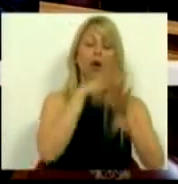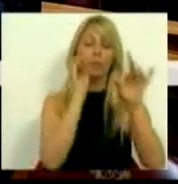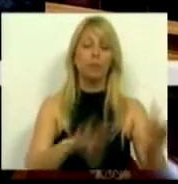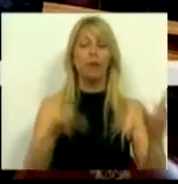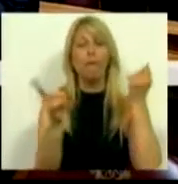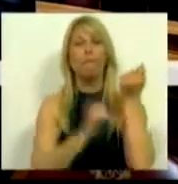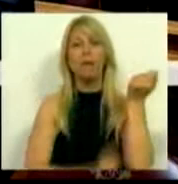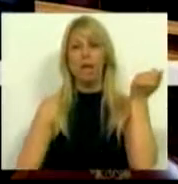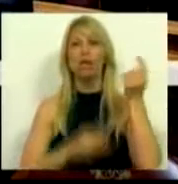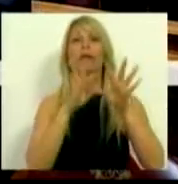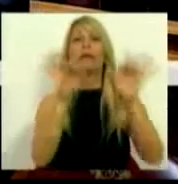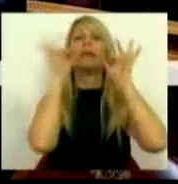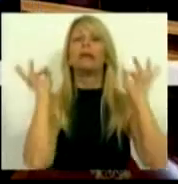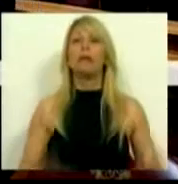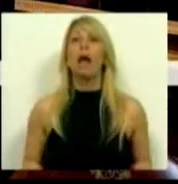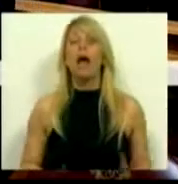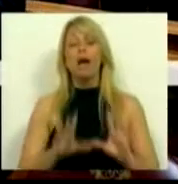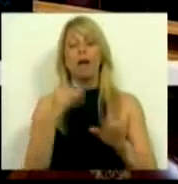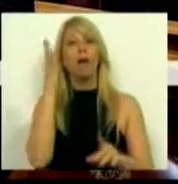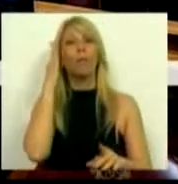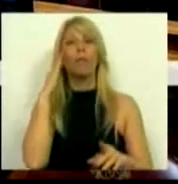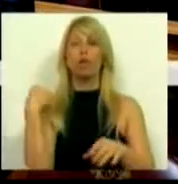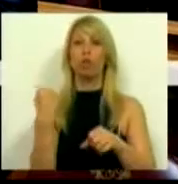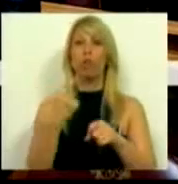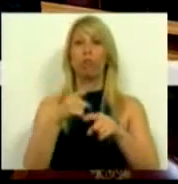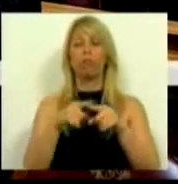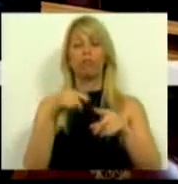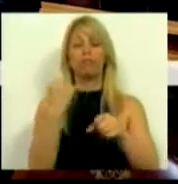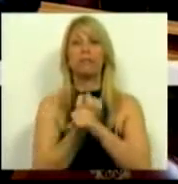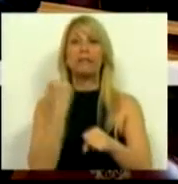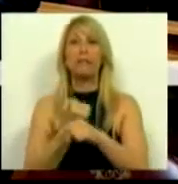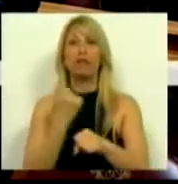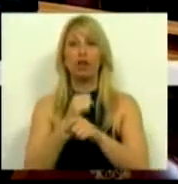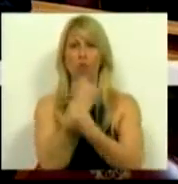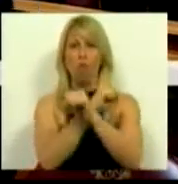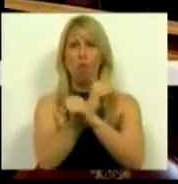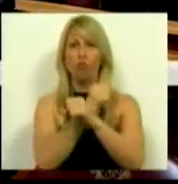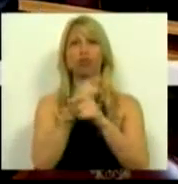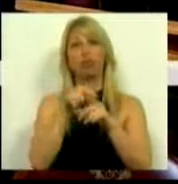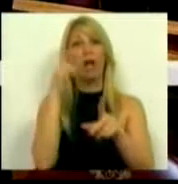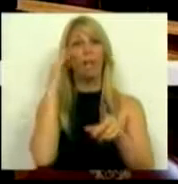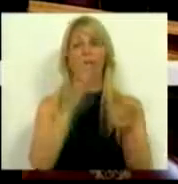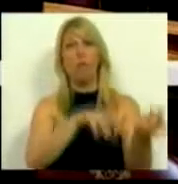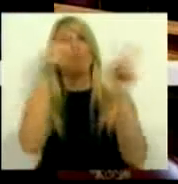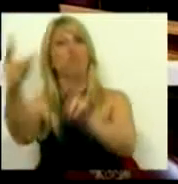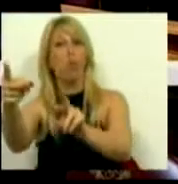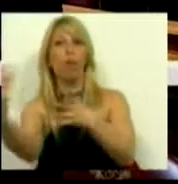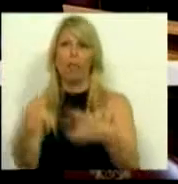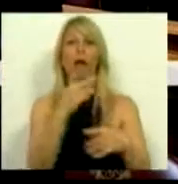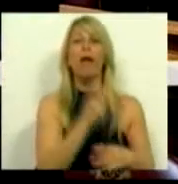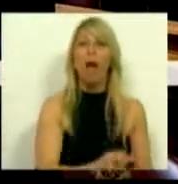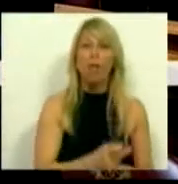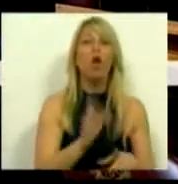previsto nomeadamente com o serviço de ortopedia do centro hospitalar que era para passar todo para Peniche e a mediata referenciação